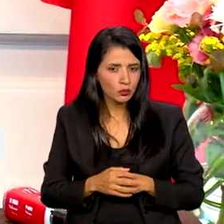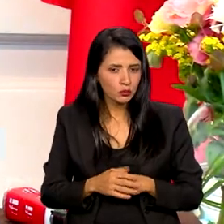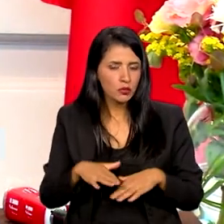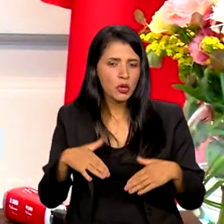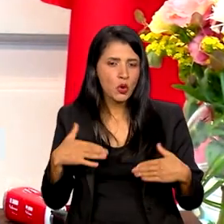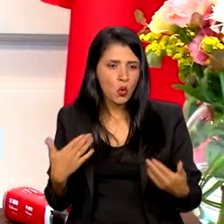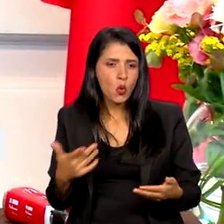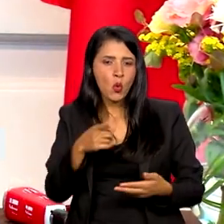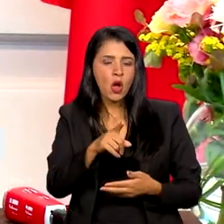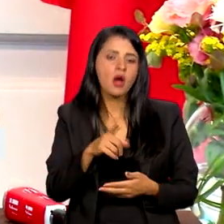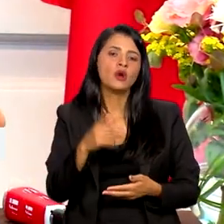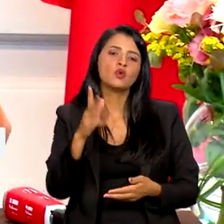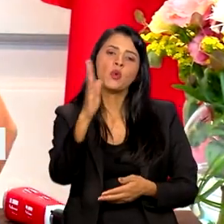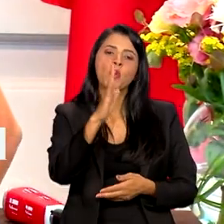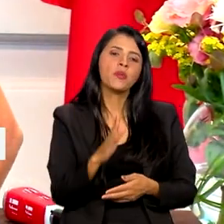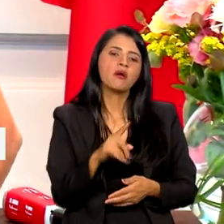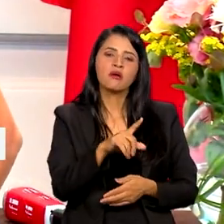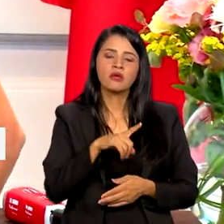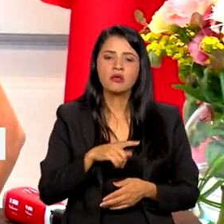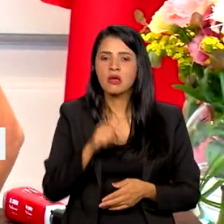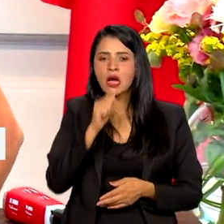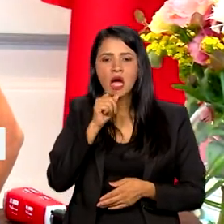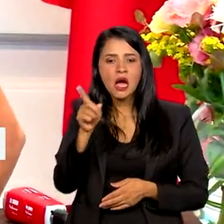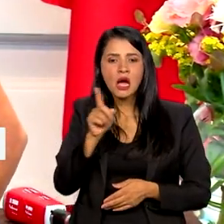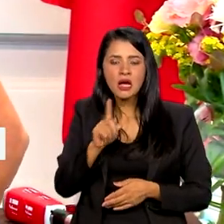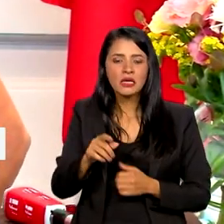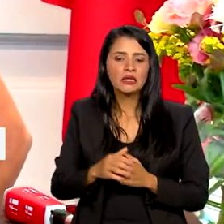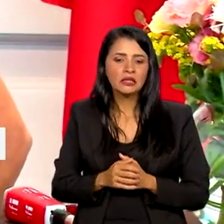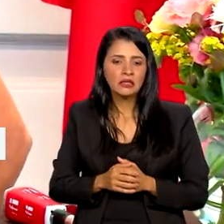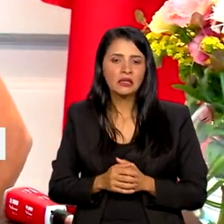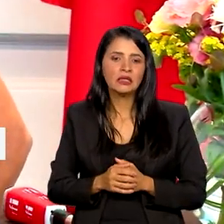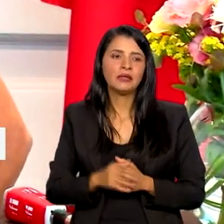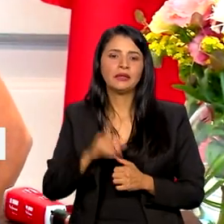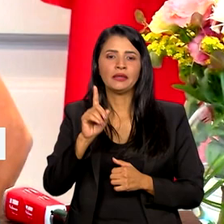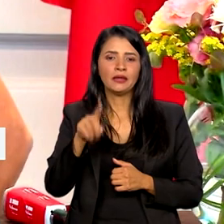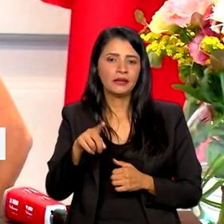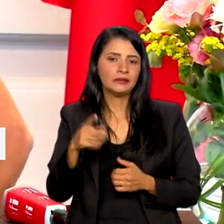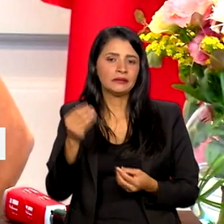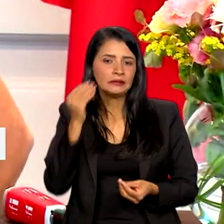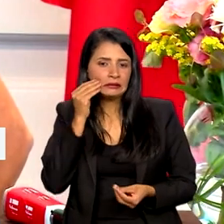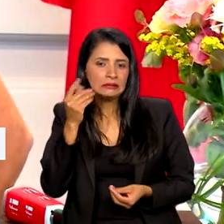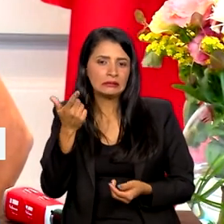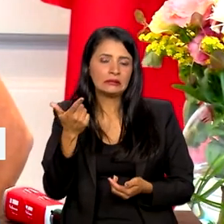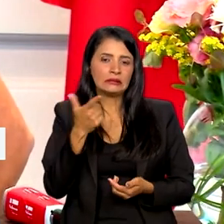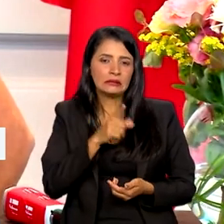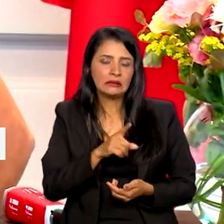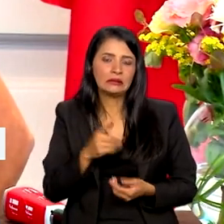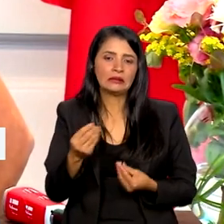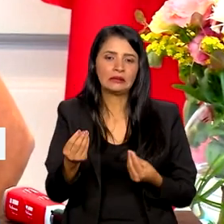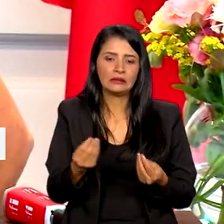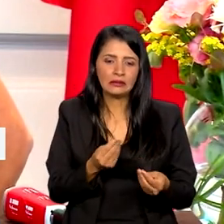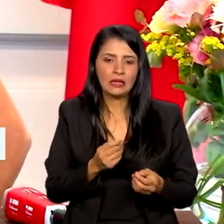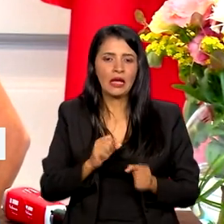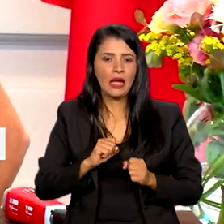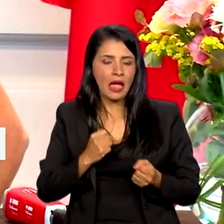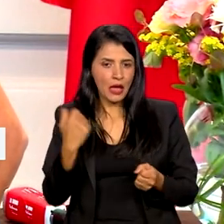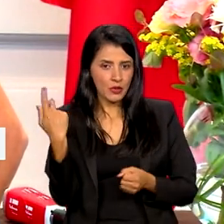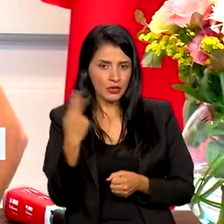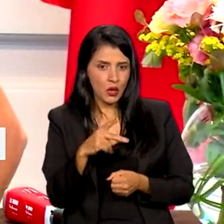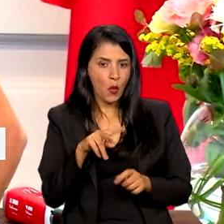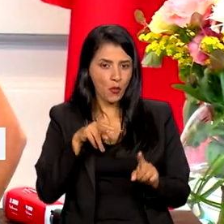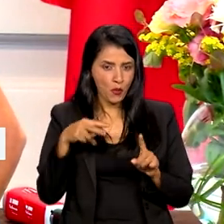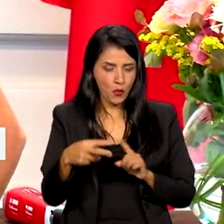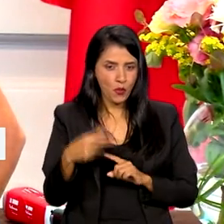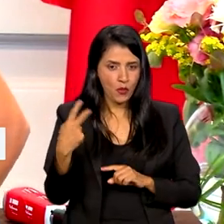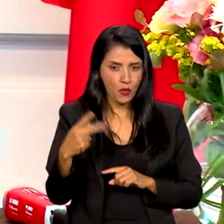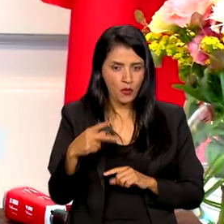o país em si ainda não passou por o processo de lidar e enfrentar o seu passado colonial, seu passado religista? queria